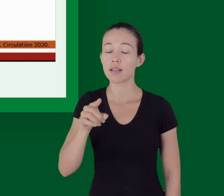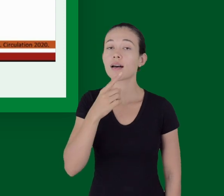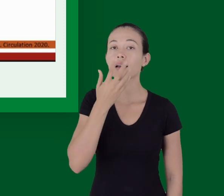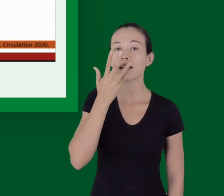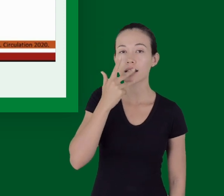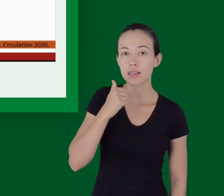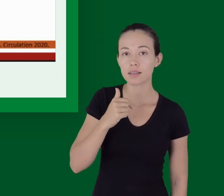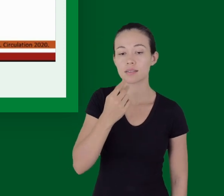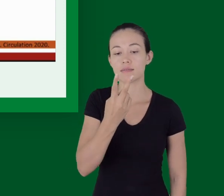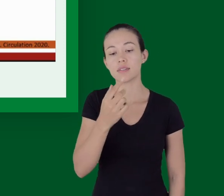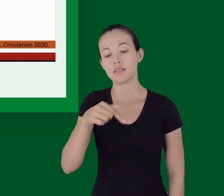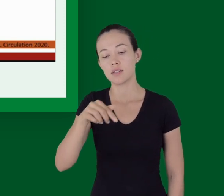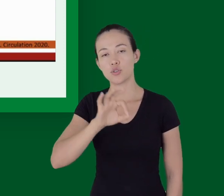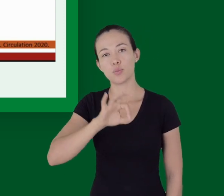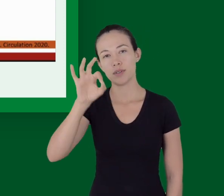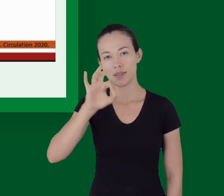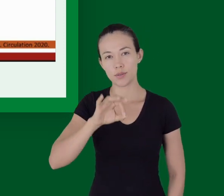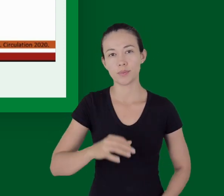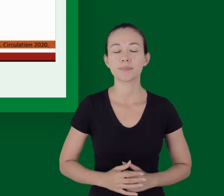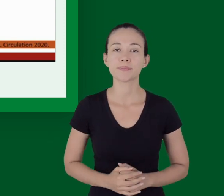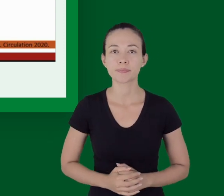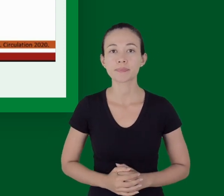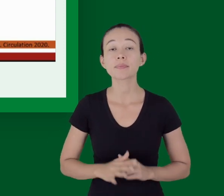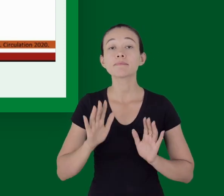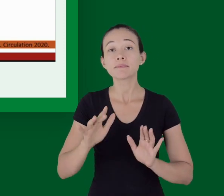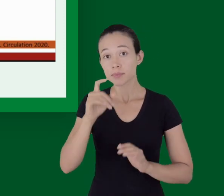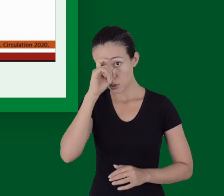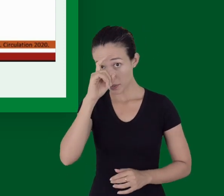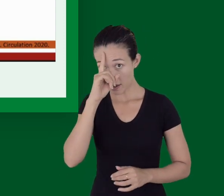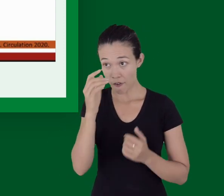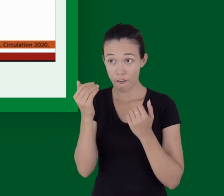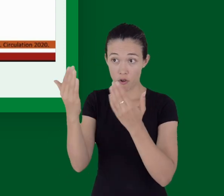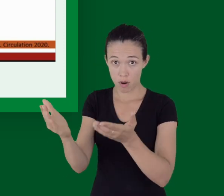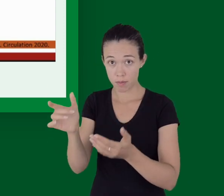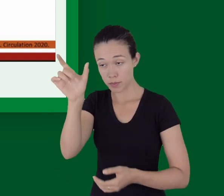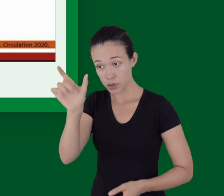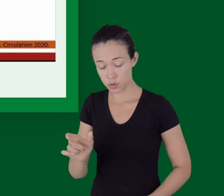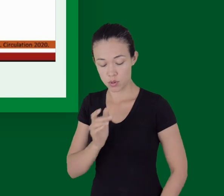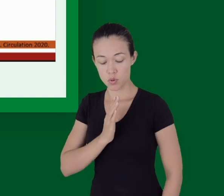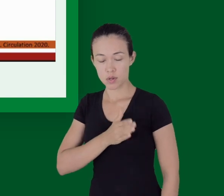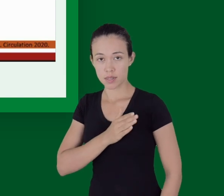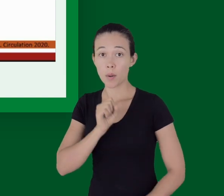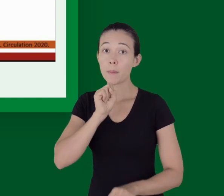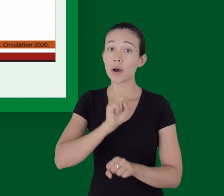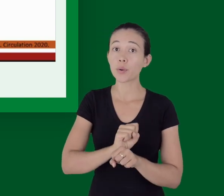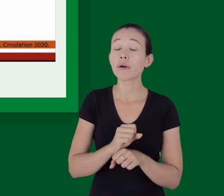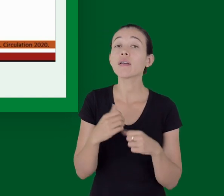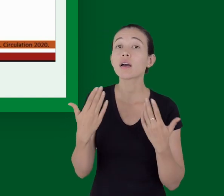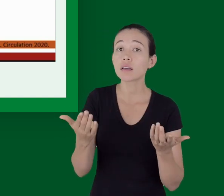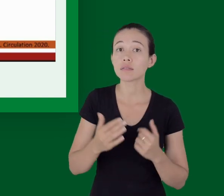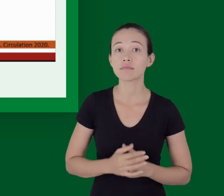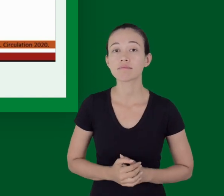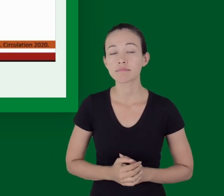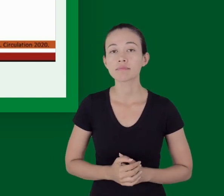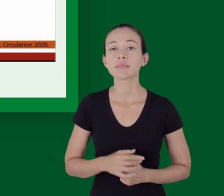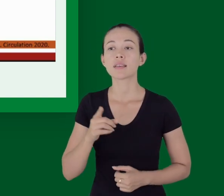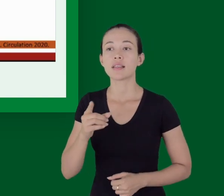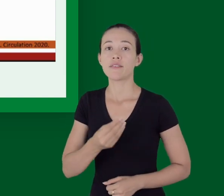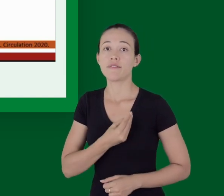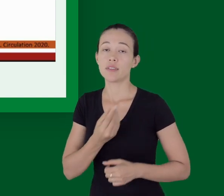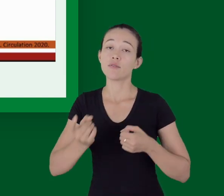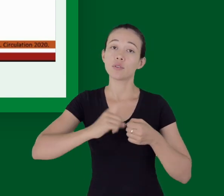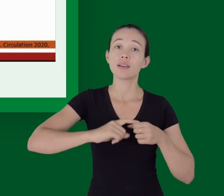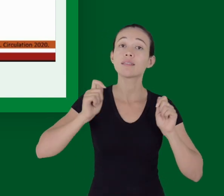E o PCR no ex-hospitalar? No ex-hospitalar, a gente vai ter uma sobrevida menor, variando-lhes de 0 a 30%.